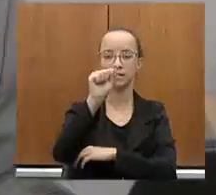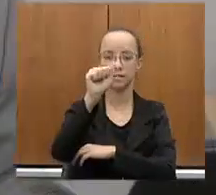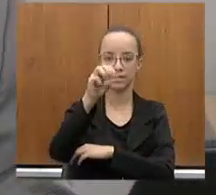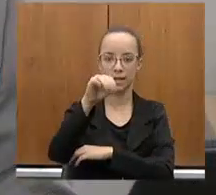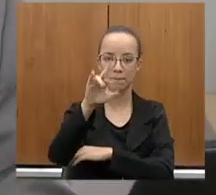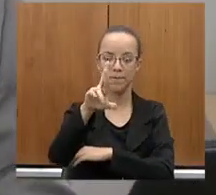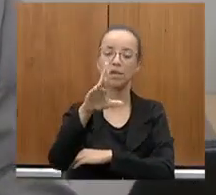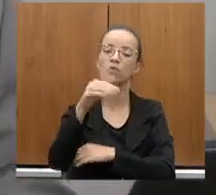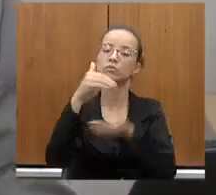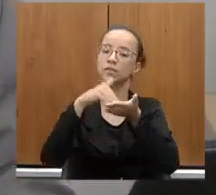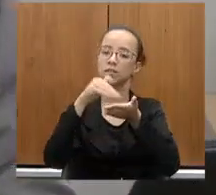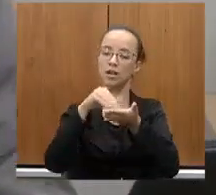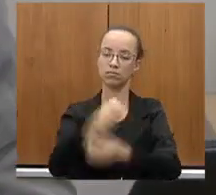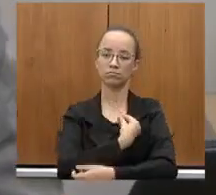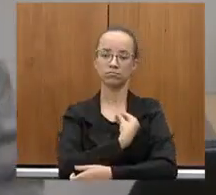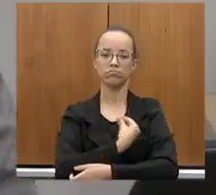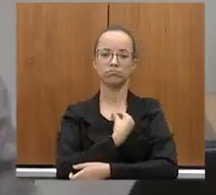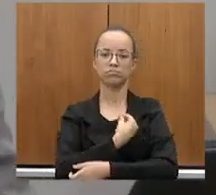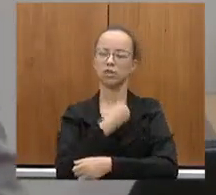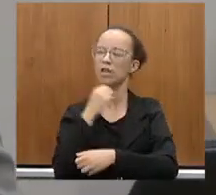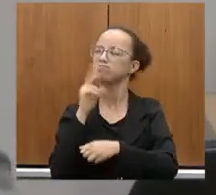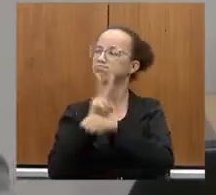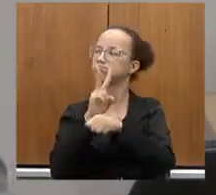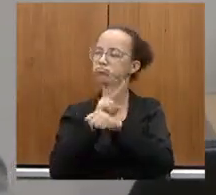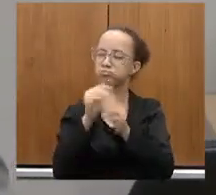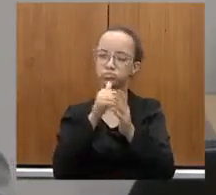nosso secretário. Acompanha tudo, não é?